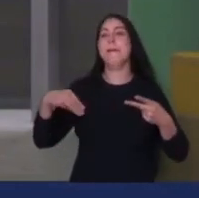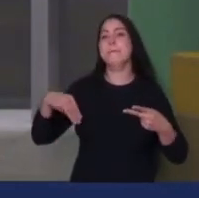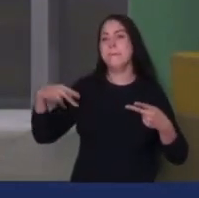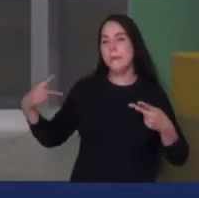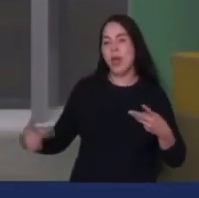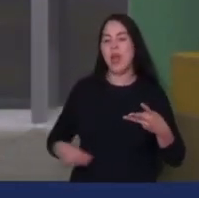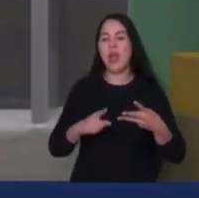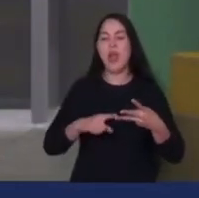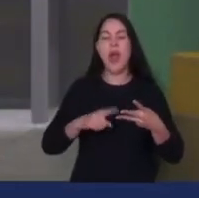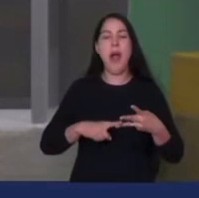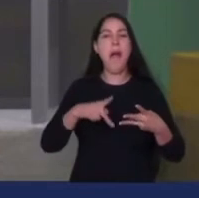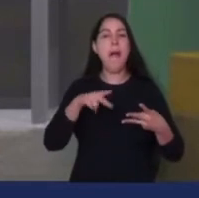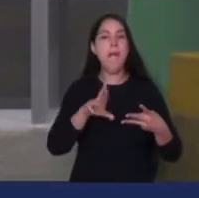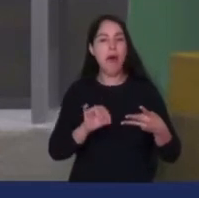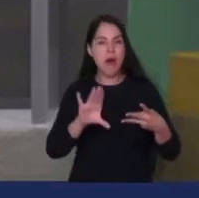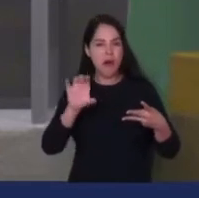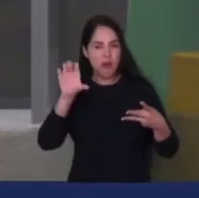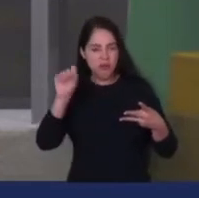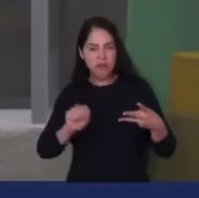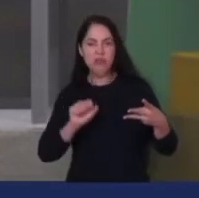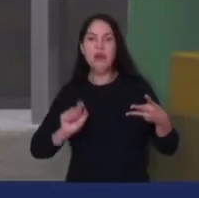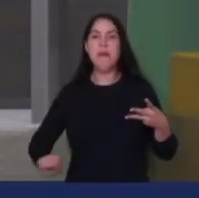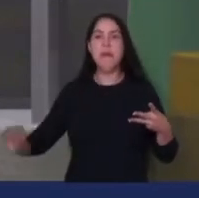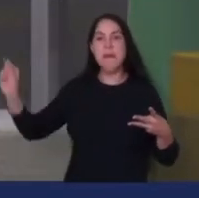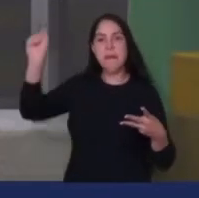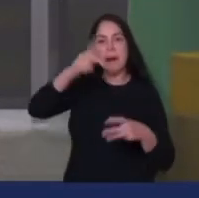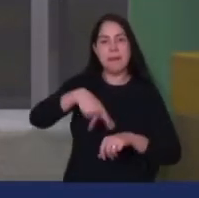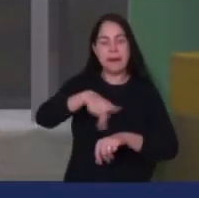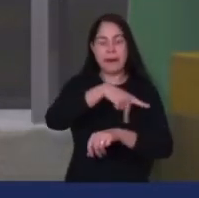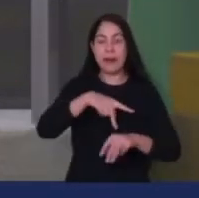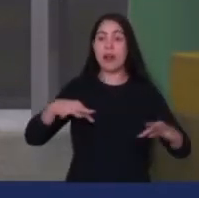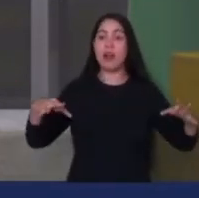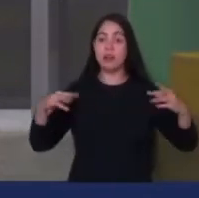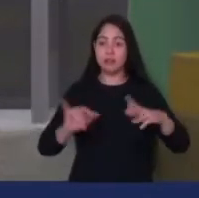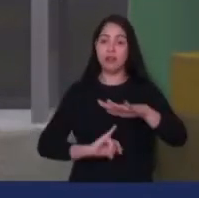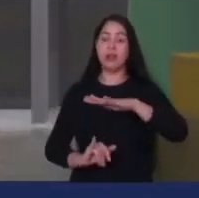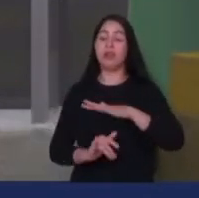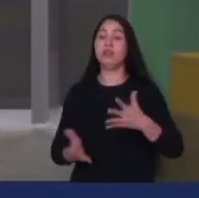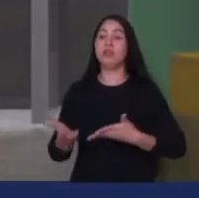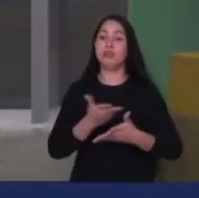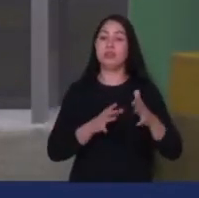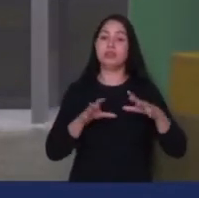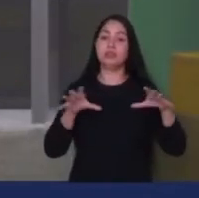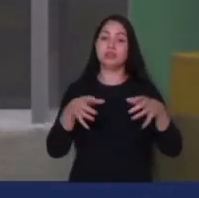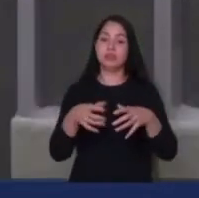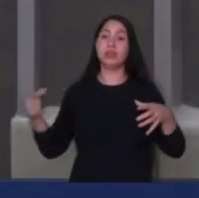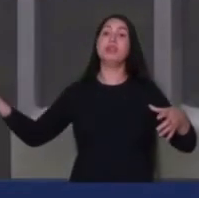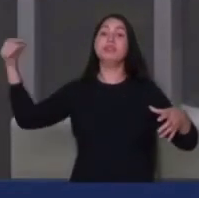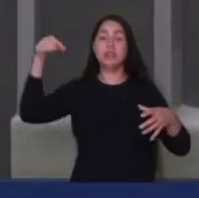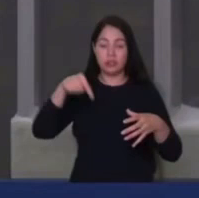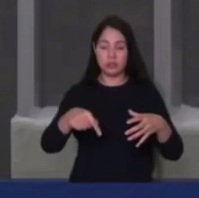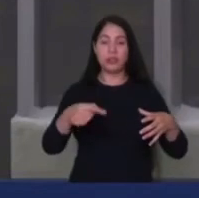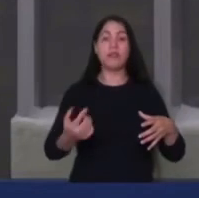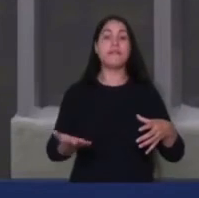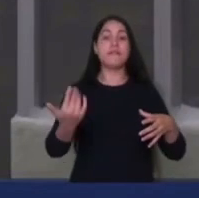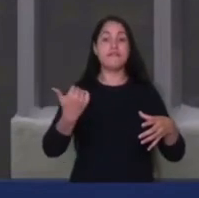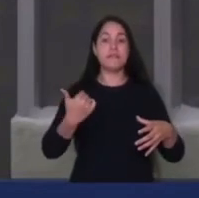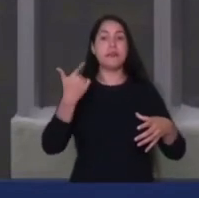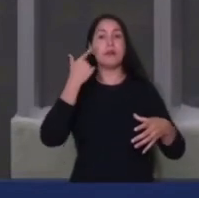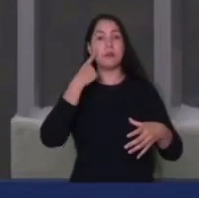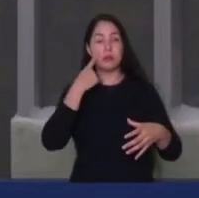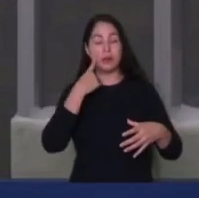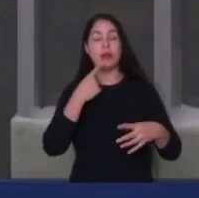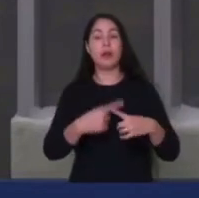Procons Brasil, Procons por todo o país. Essas instituições estão reunidas e venho aqui para destacar que os